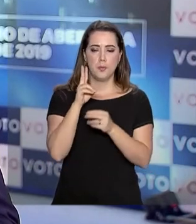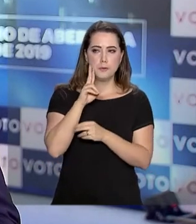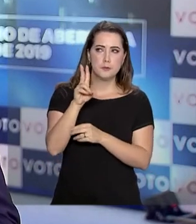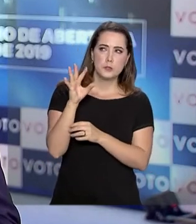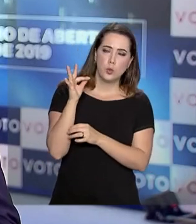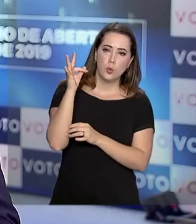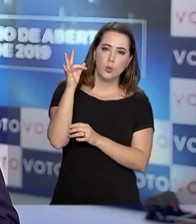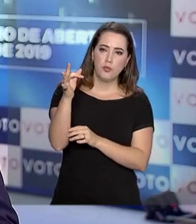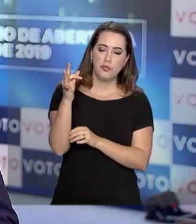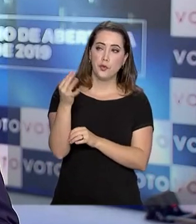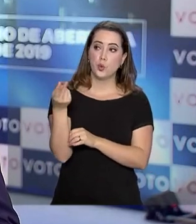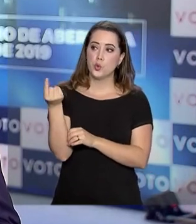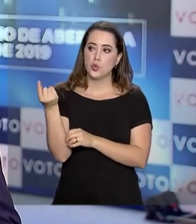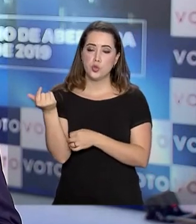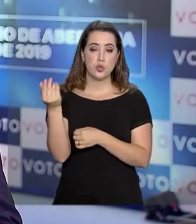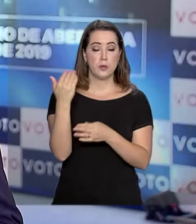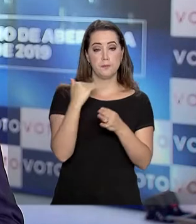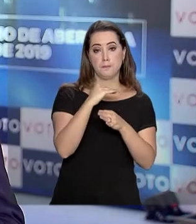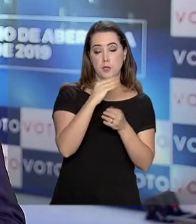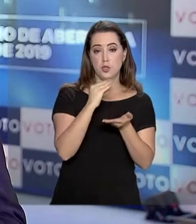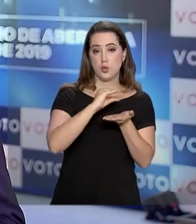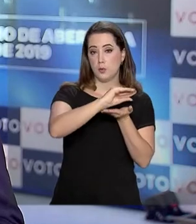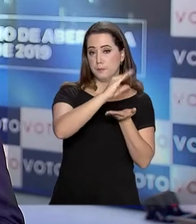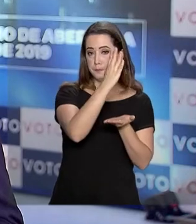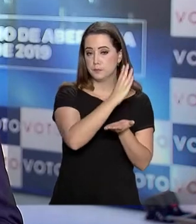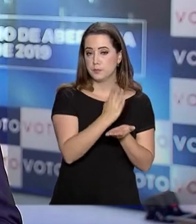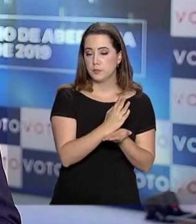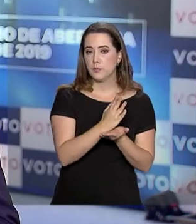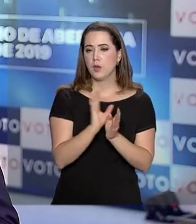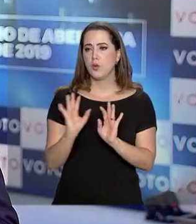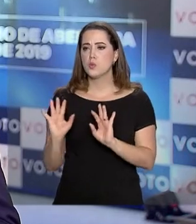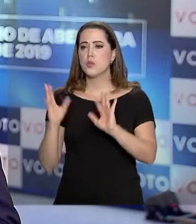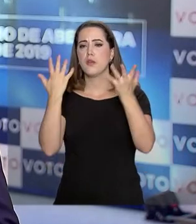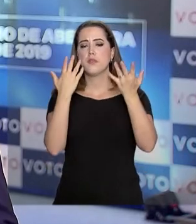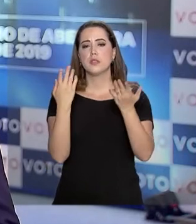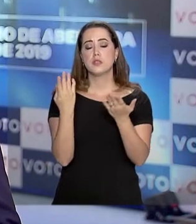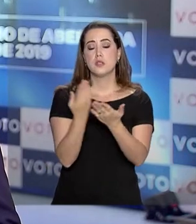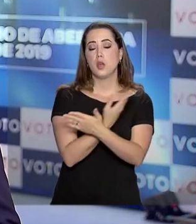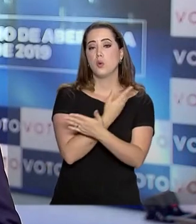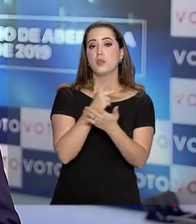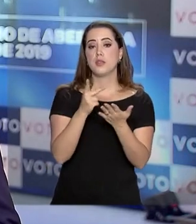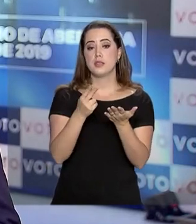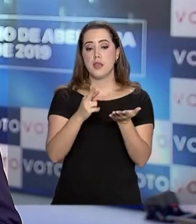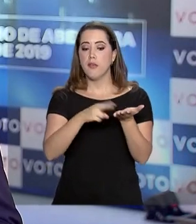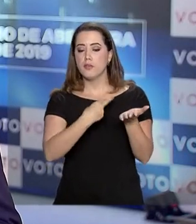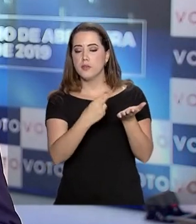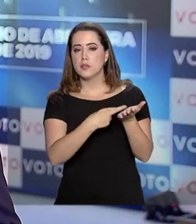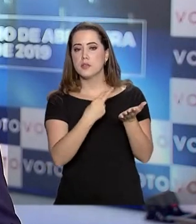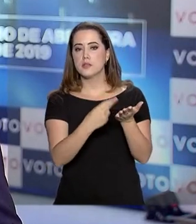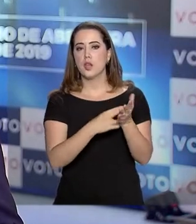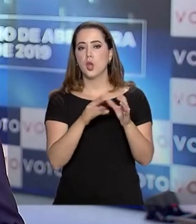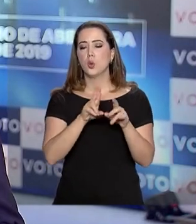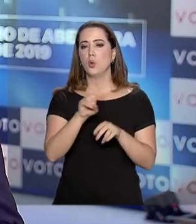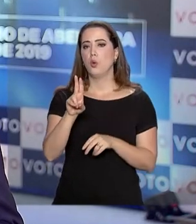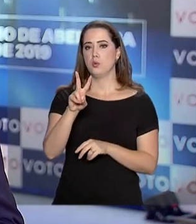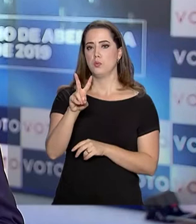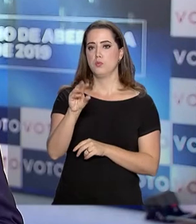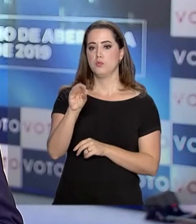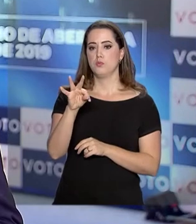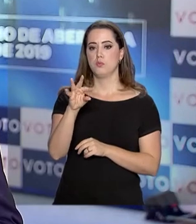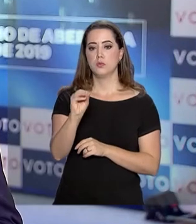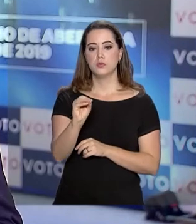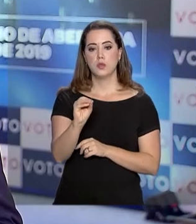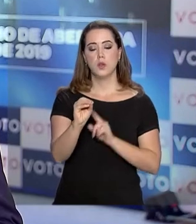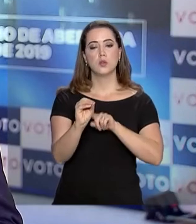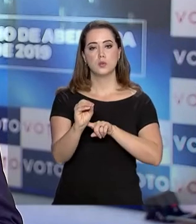sobre a retomada de investimentos no país. Este evento, realizado pela revista Voto, em parceria com o Financial Times, reúne